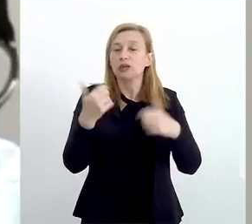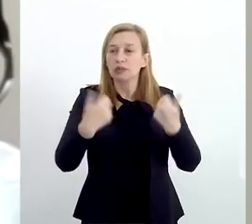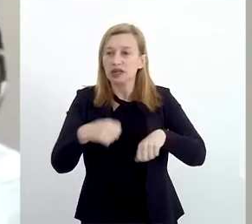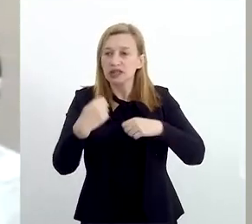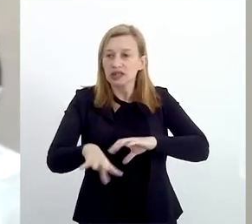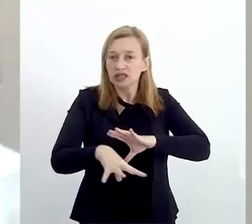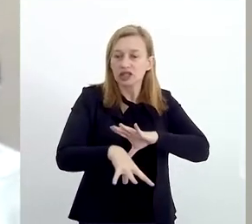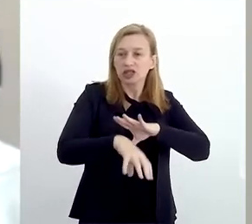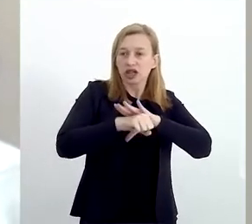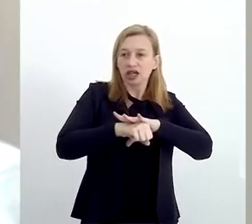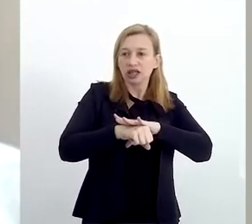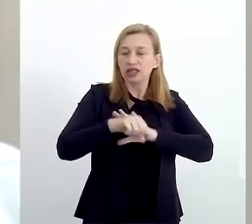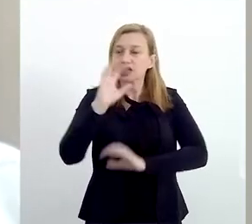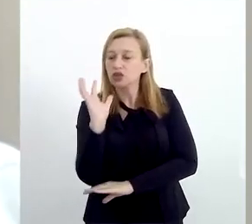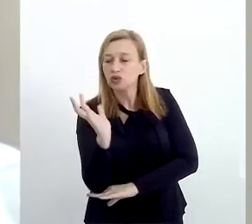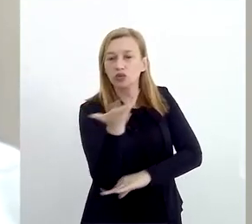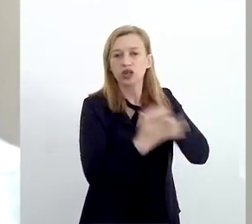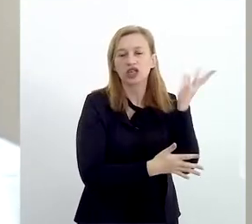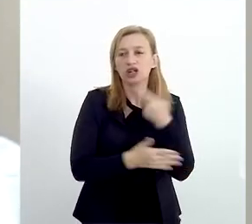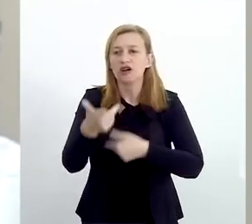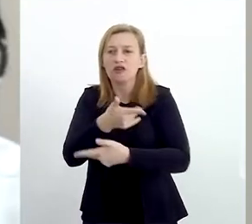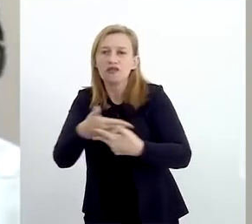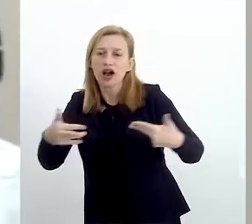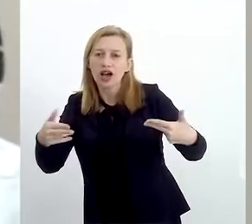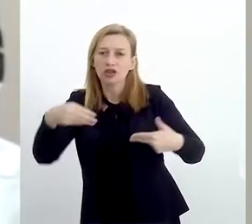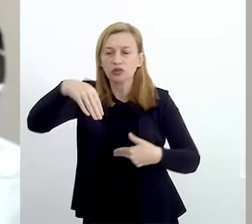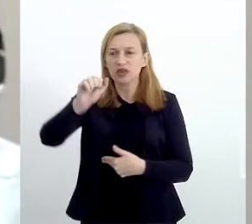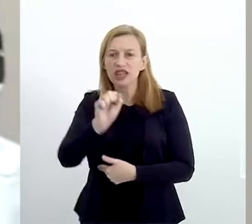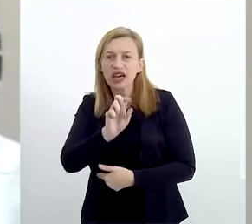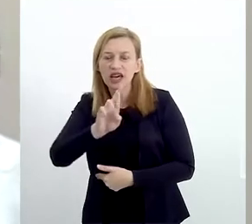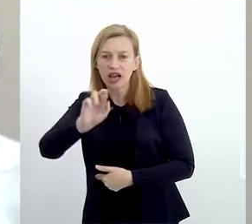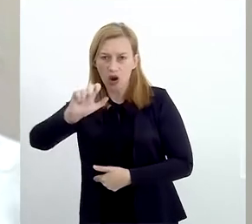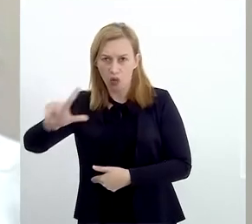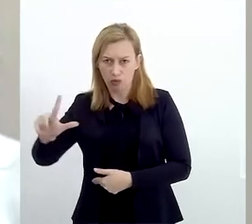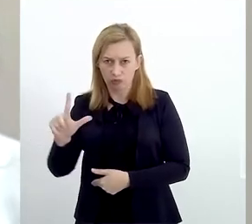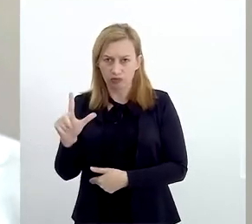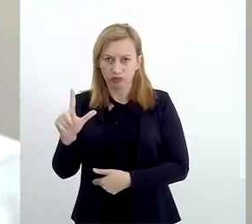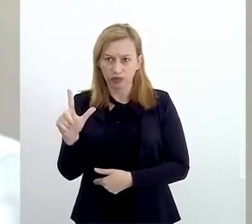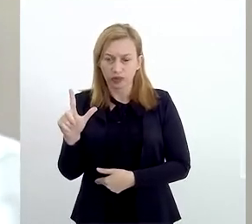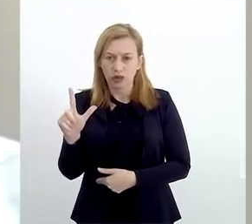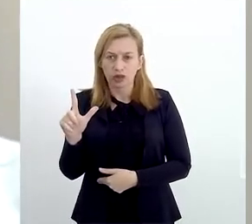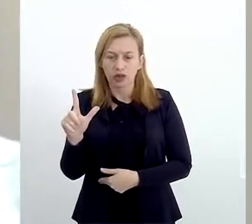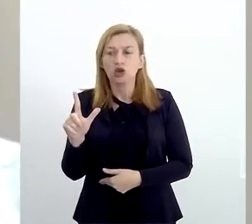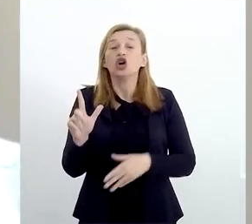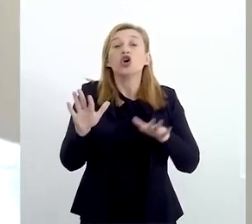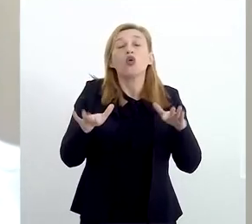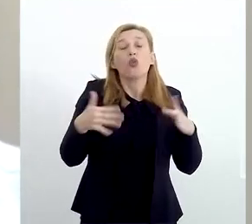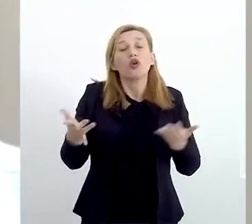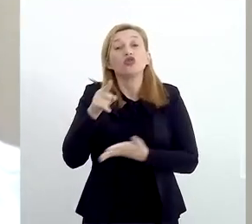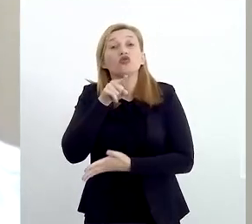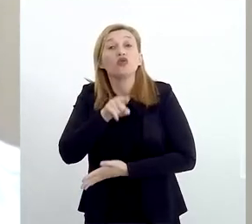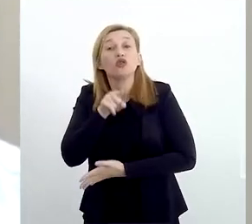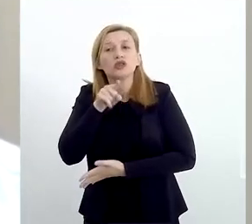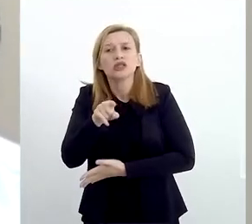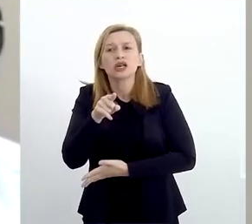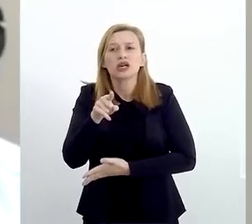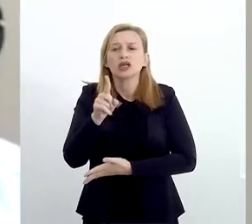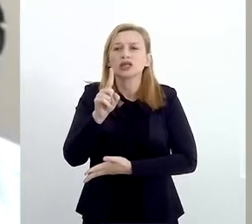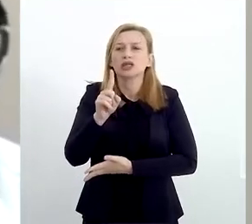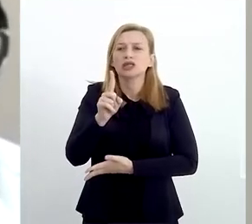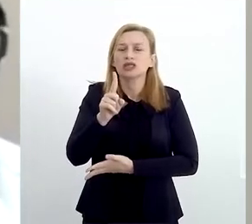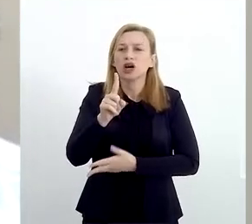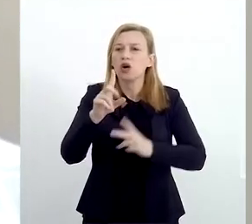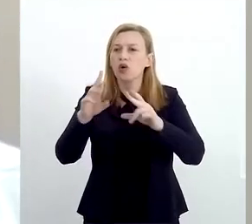da natureza uma série de minerais. E, quando você não